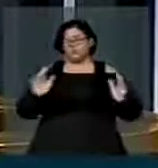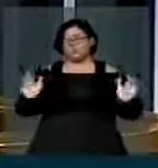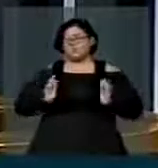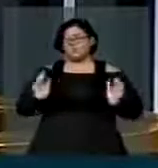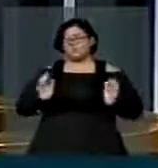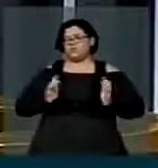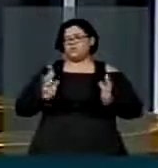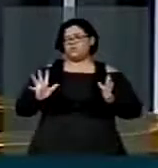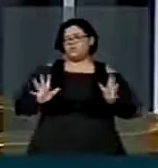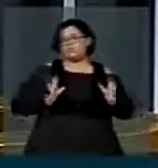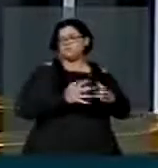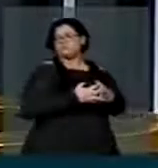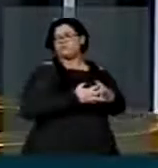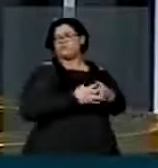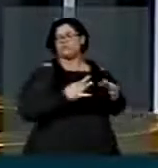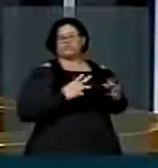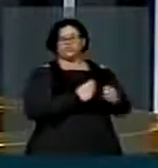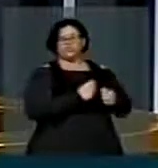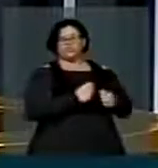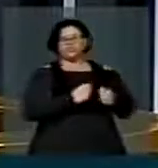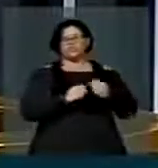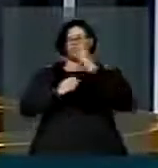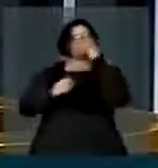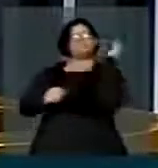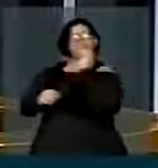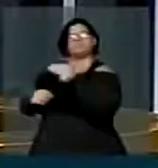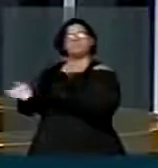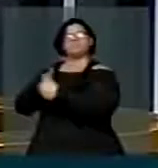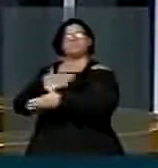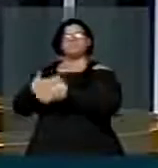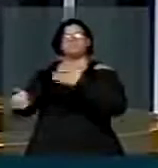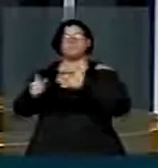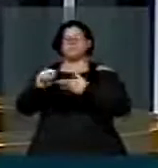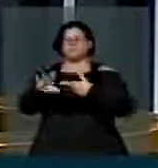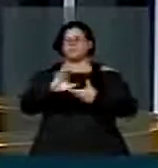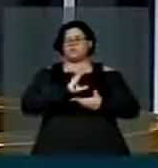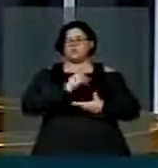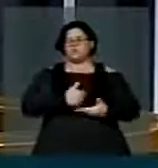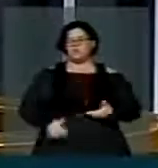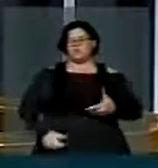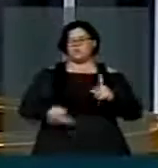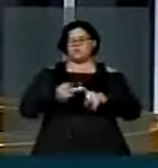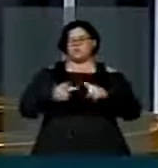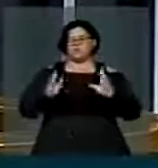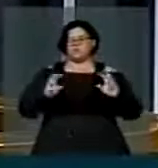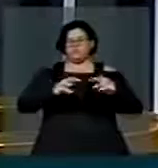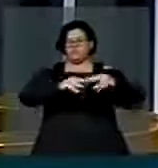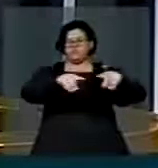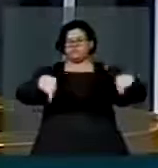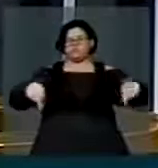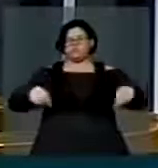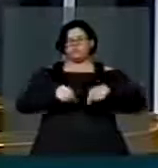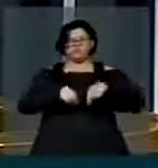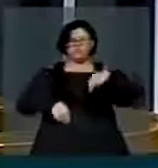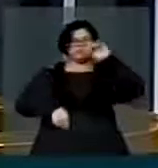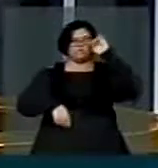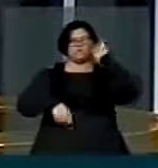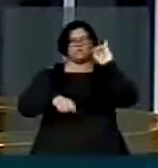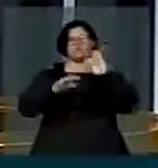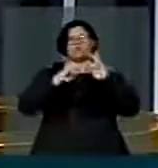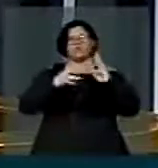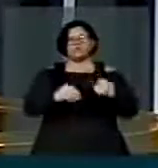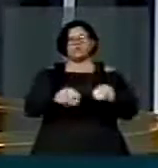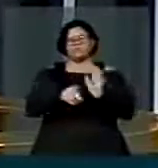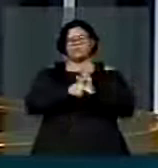negam para os outros. As terras, os recursos públicos, apesar dos esforços e dos esforços limitados dos